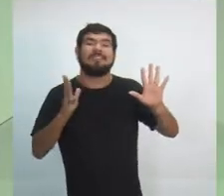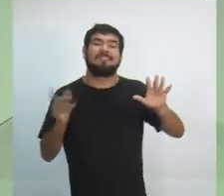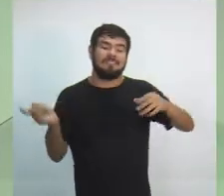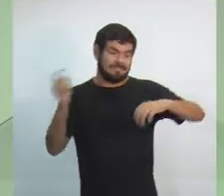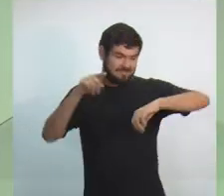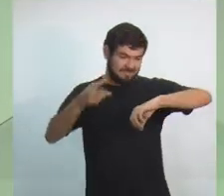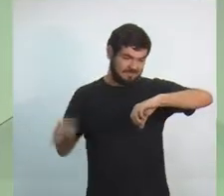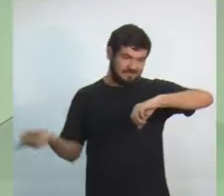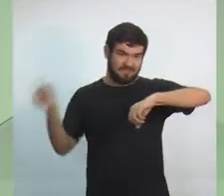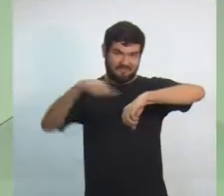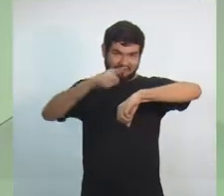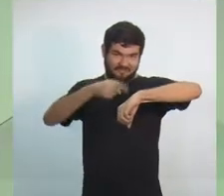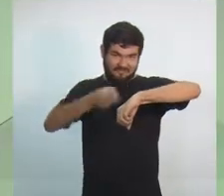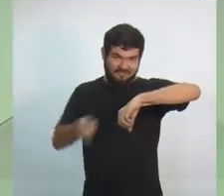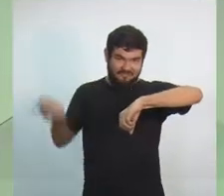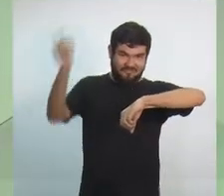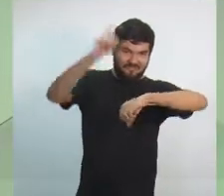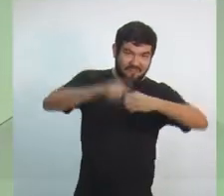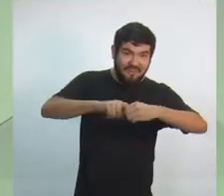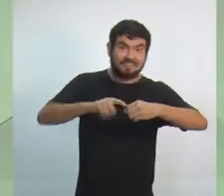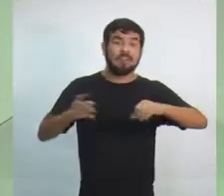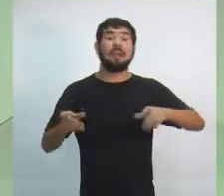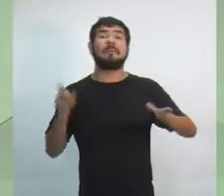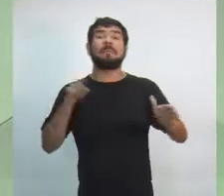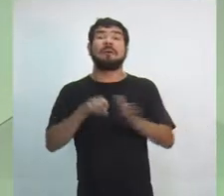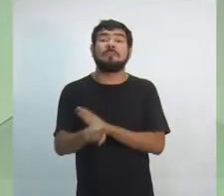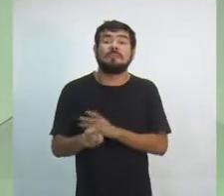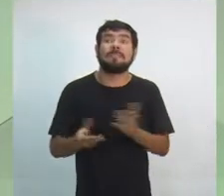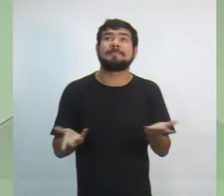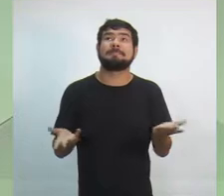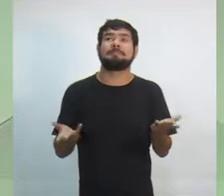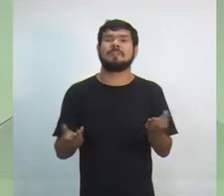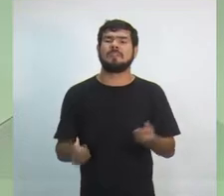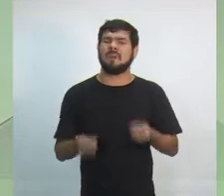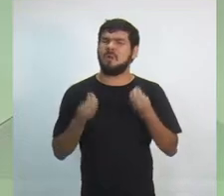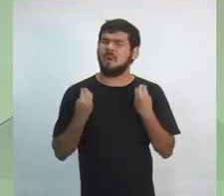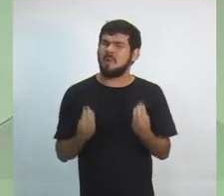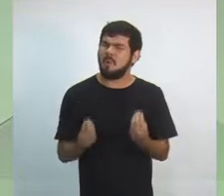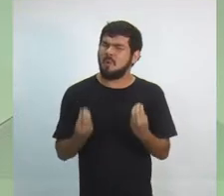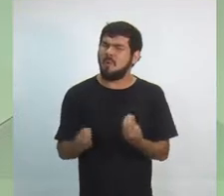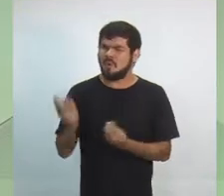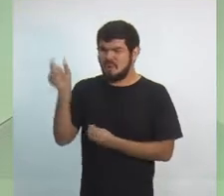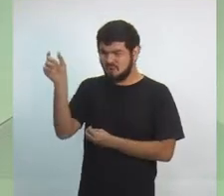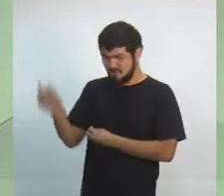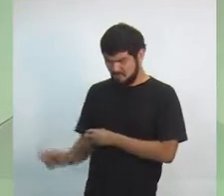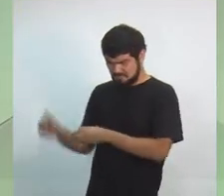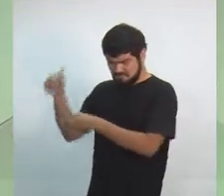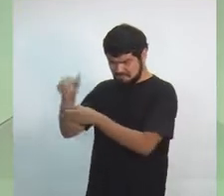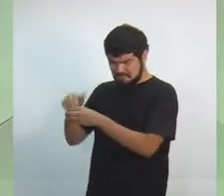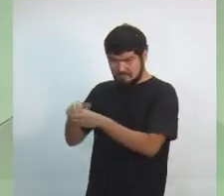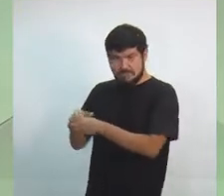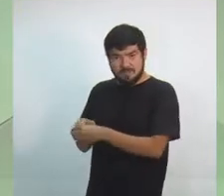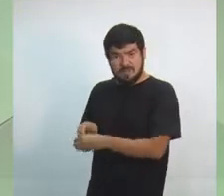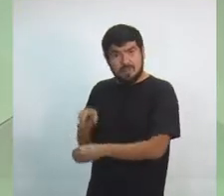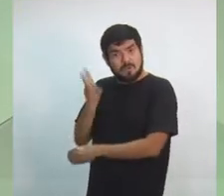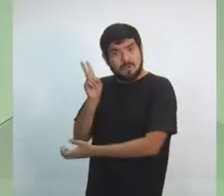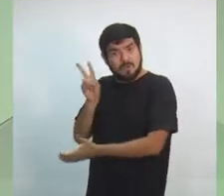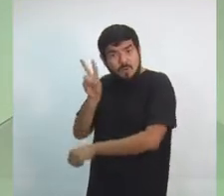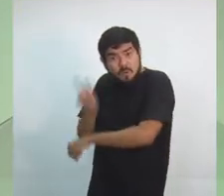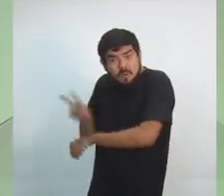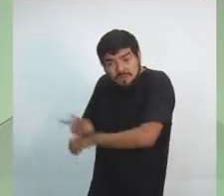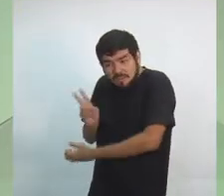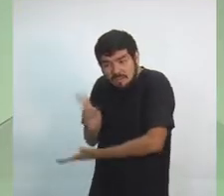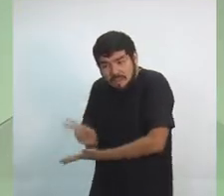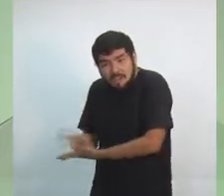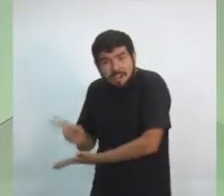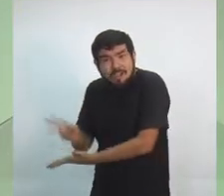cronômetro, por favor. O questionamento é como que o candidato vai fazer a manutenção da Zona Franca e, além